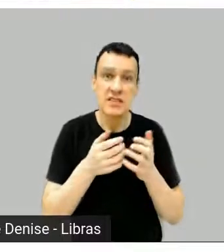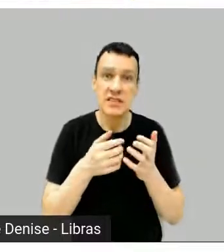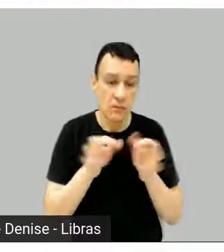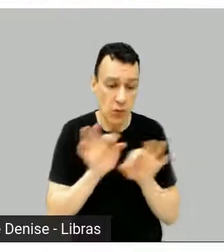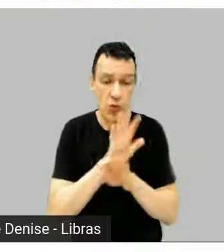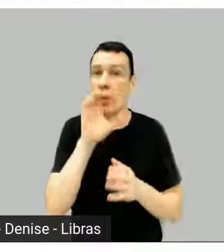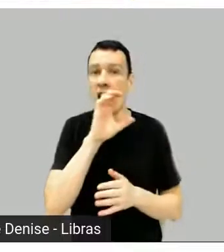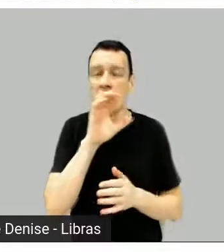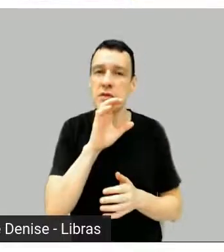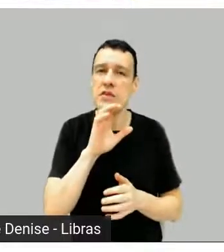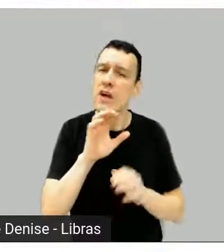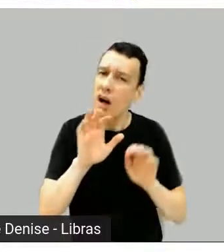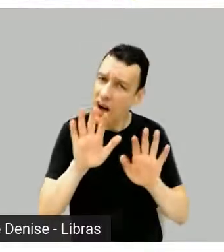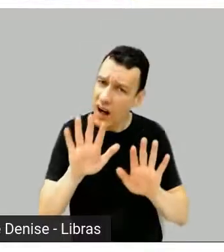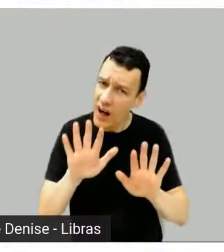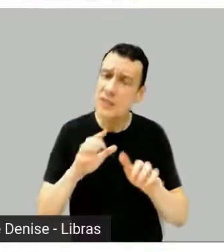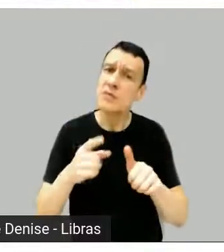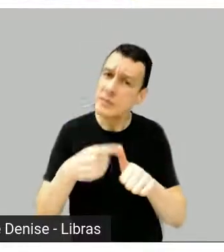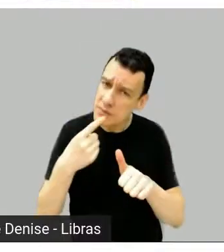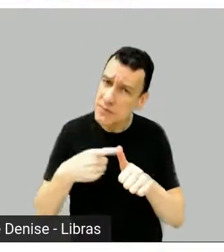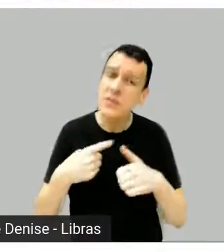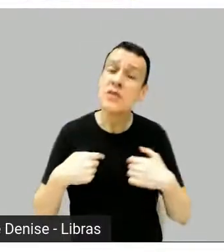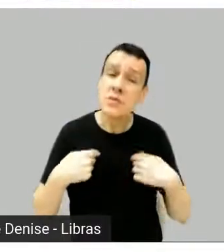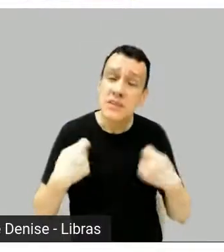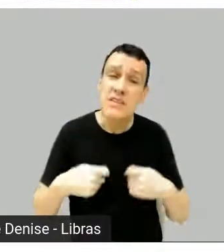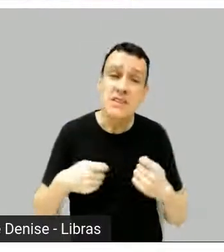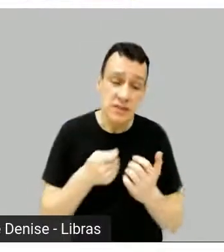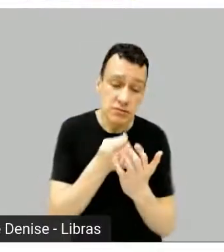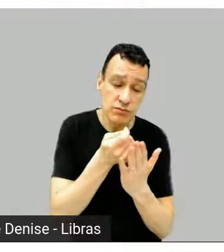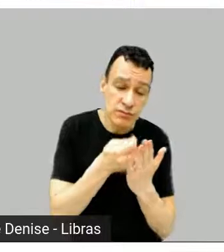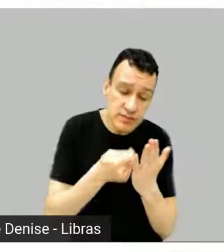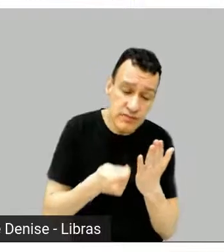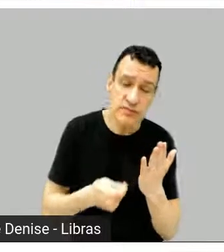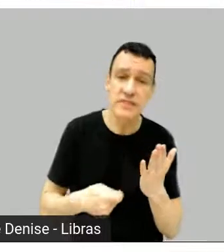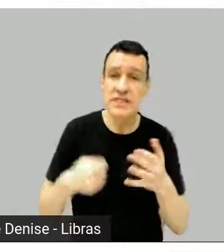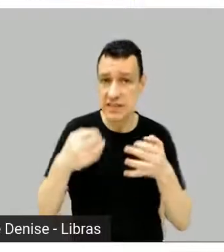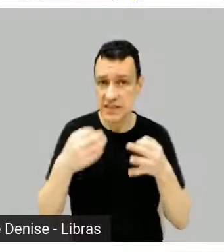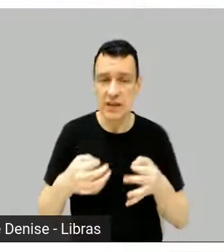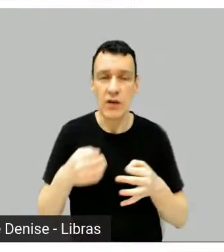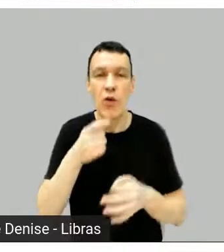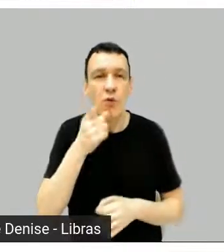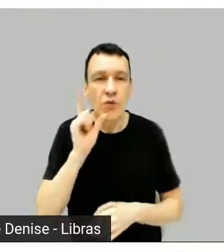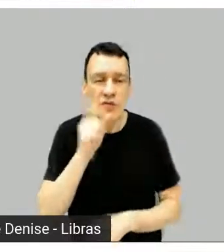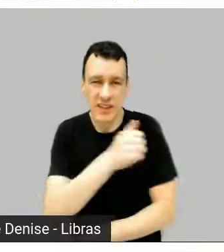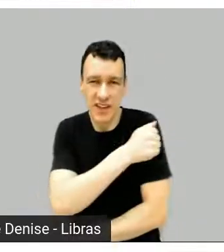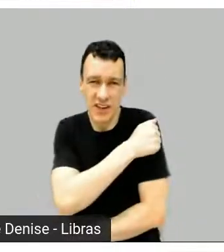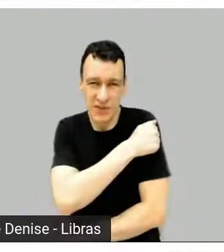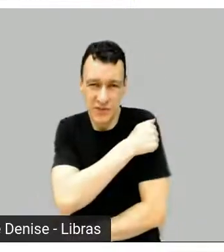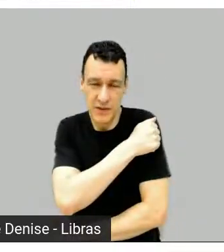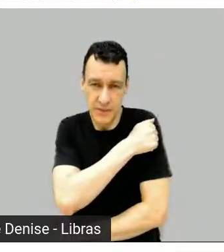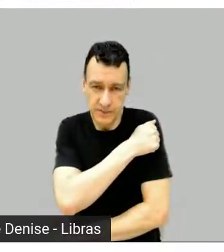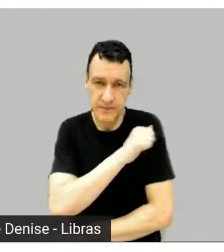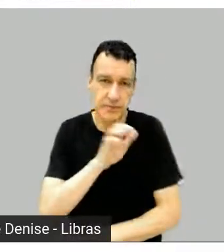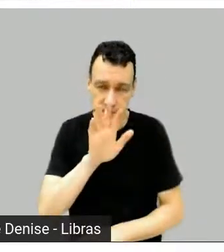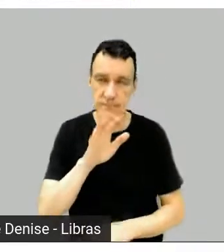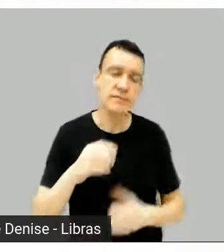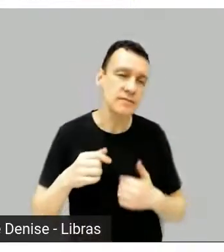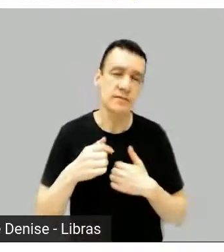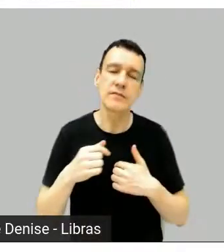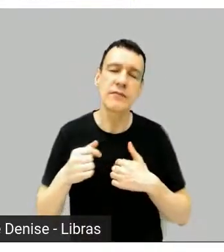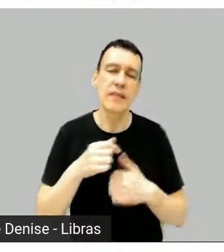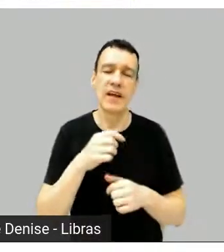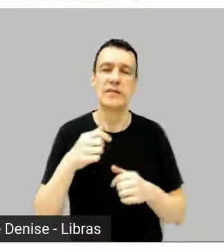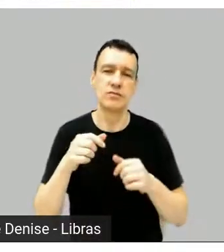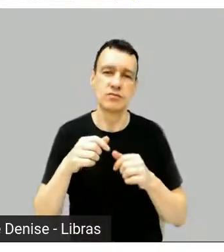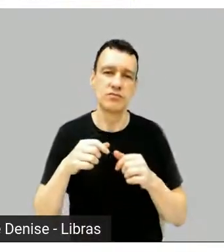ter... Eu estava contando isso para uns alunos ontem. Eu encontrei outro dia, numa mudança, o primeiro longa que eu escrevi, que